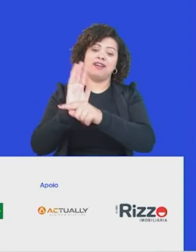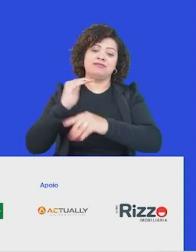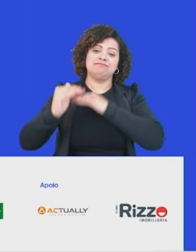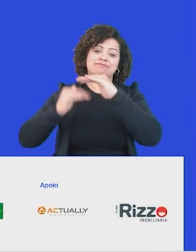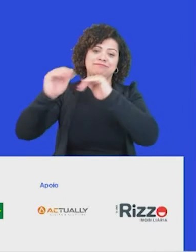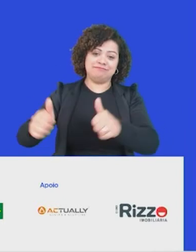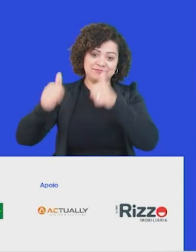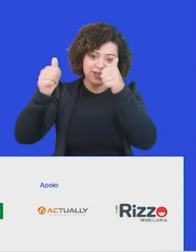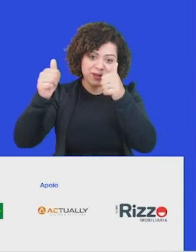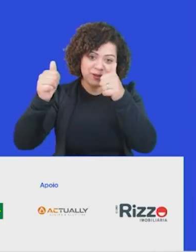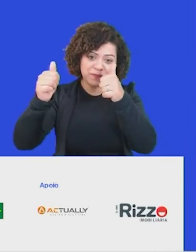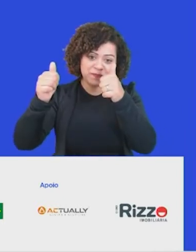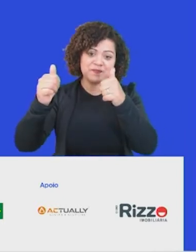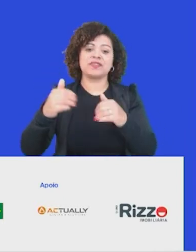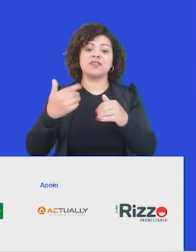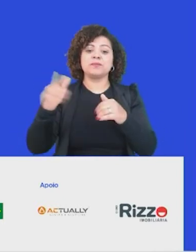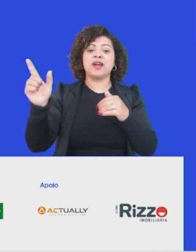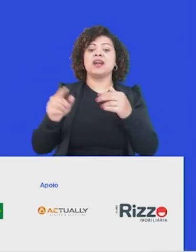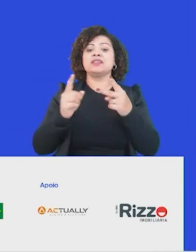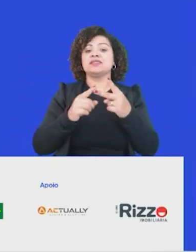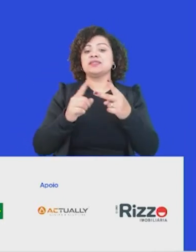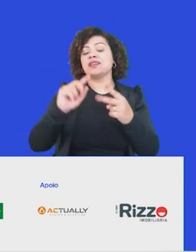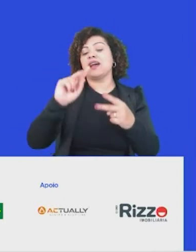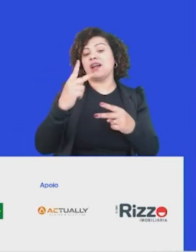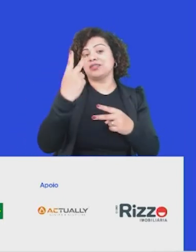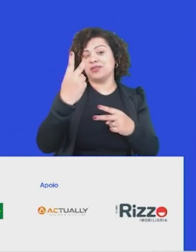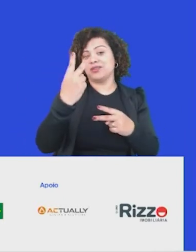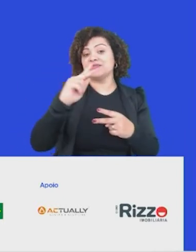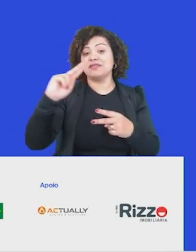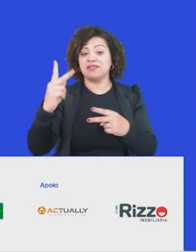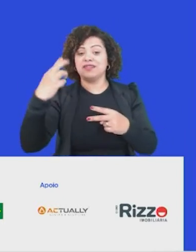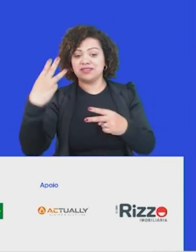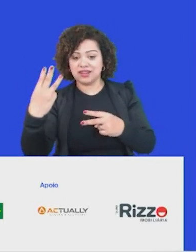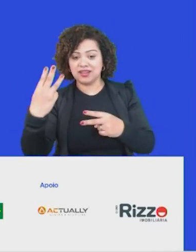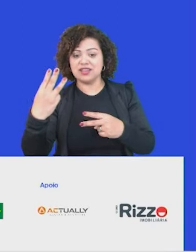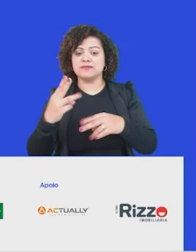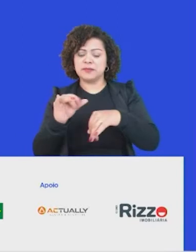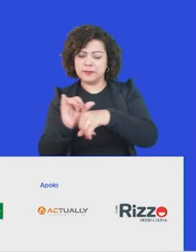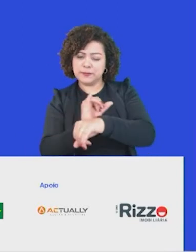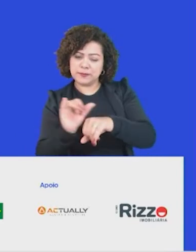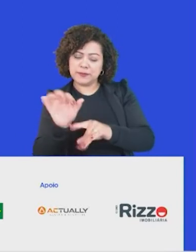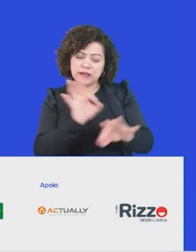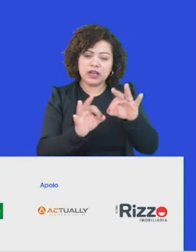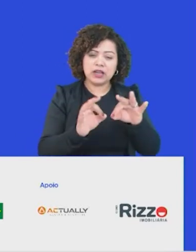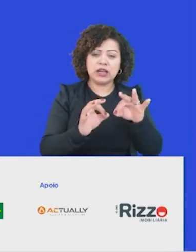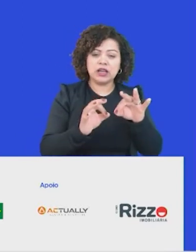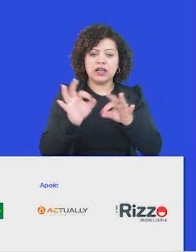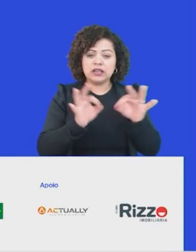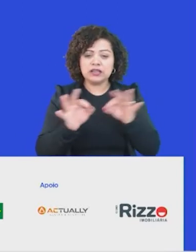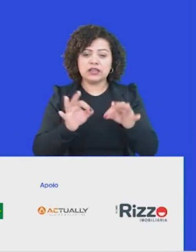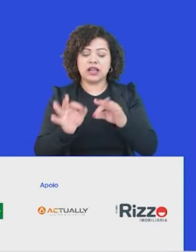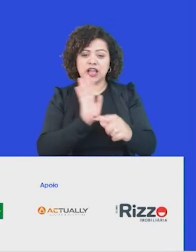Assist, uma inovação H2 e H3 que tem um foco concreto e específico com três processos que